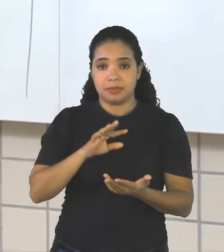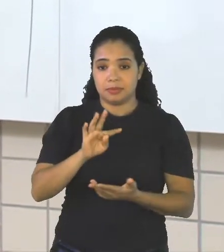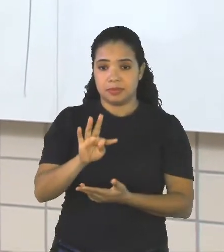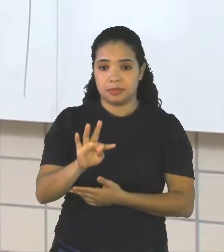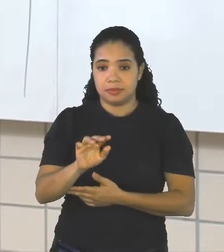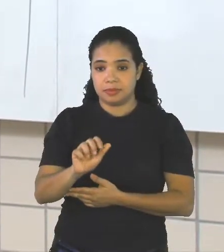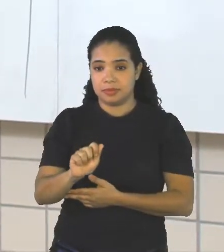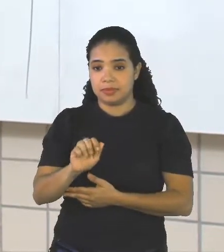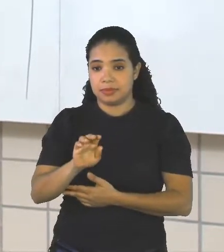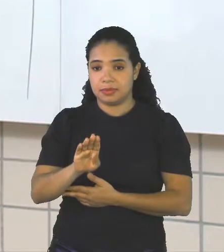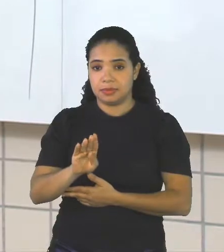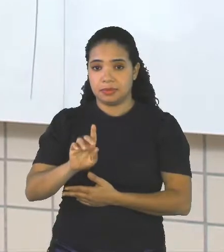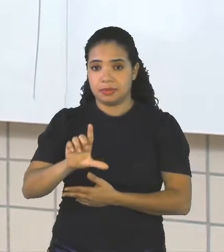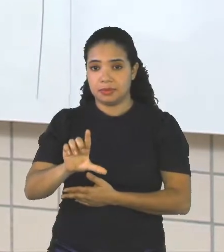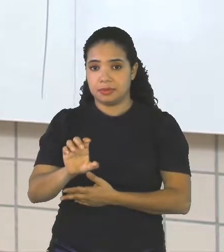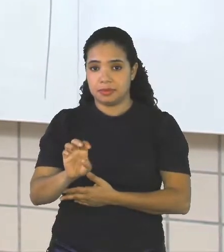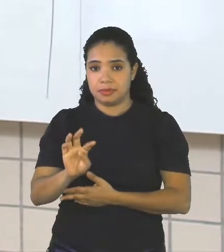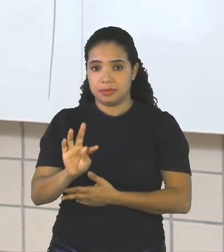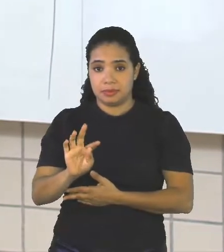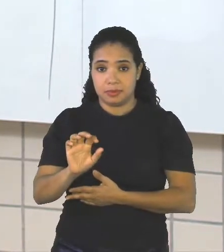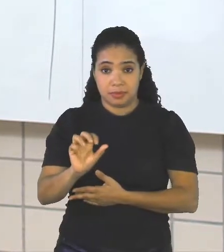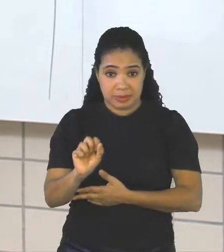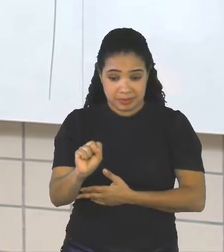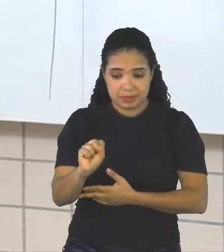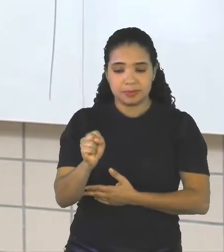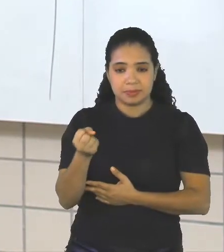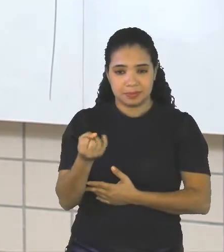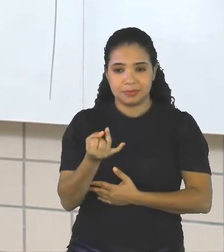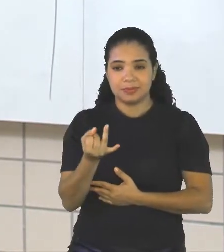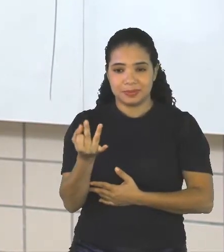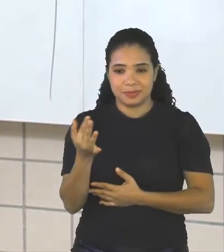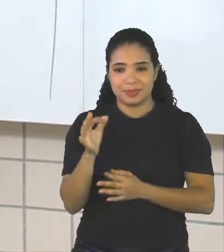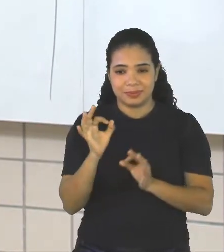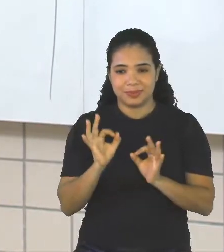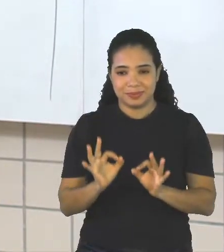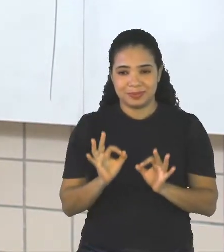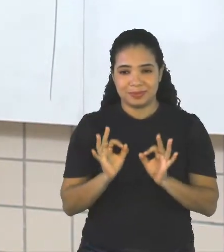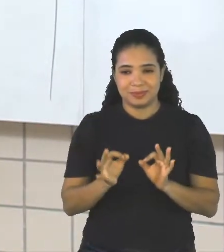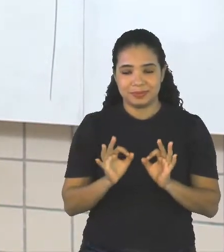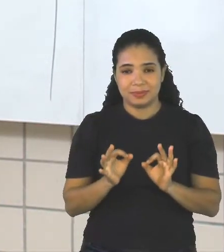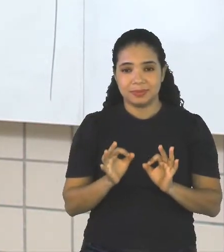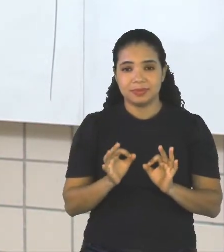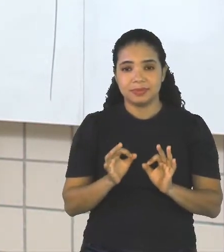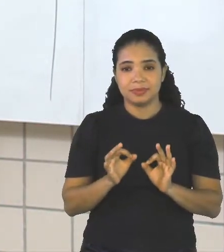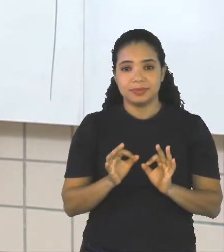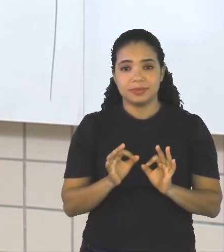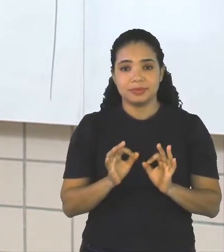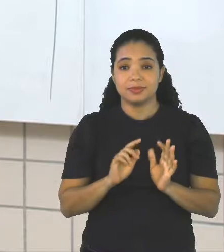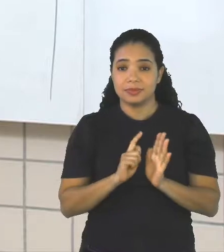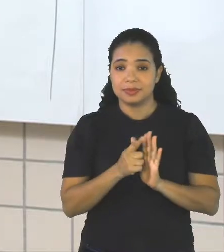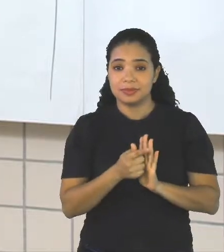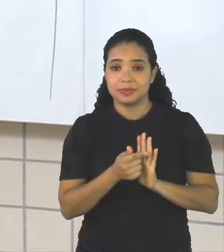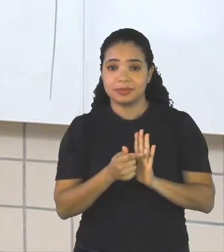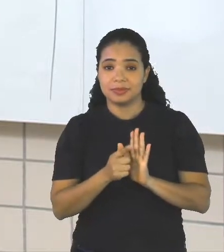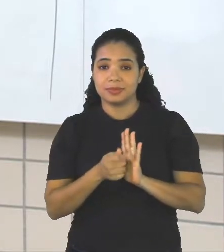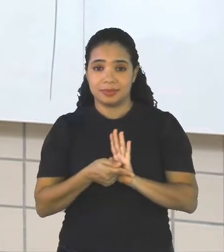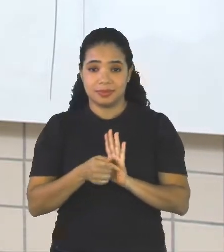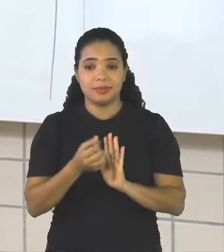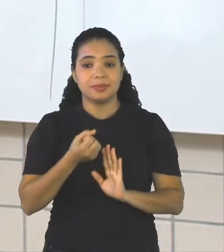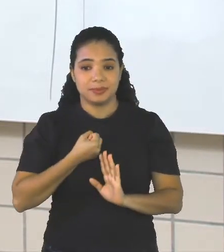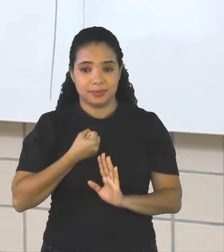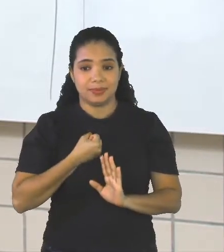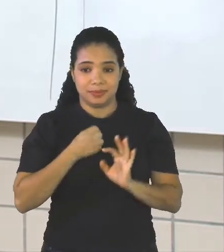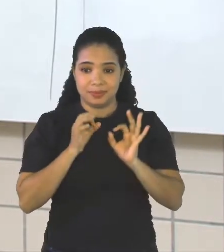aqui Ele não difere, né? Do gênero E Nem De número Alright? My